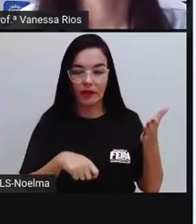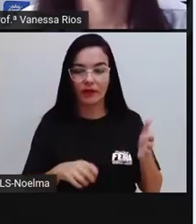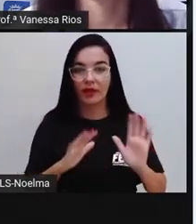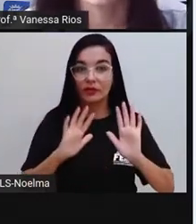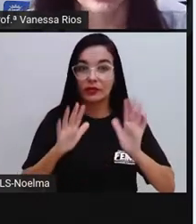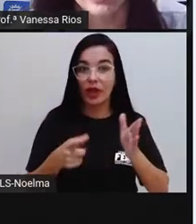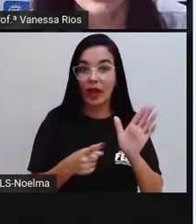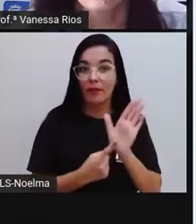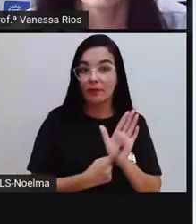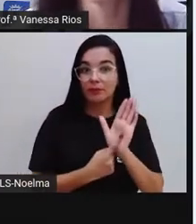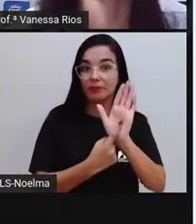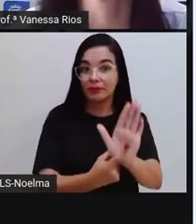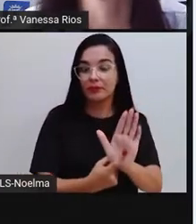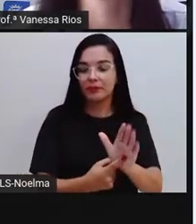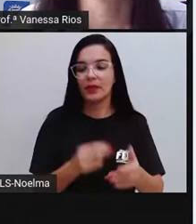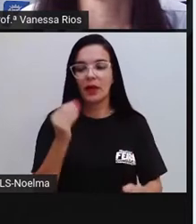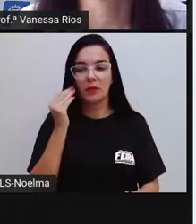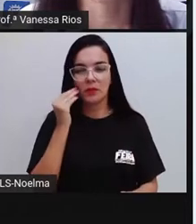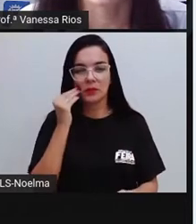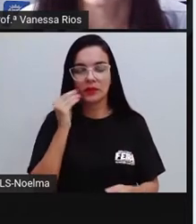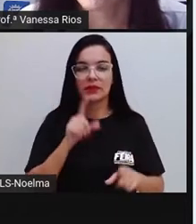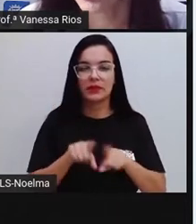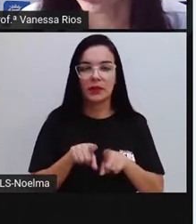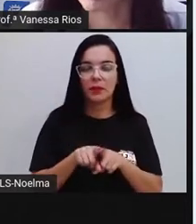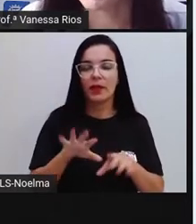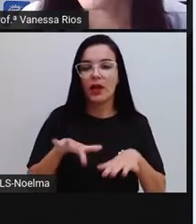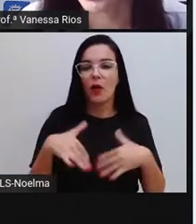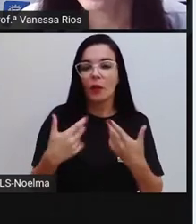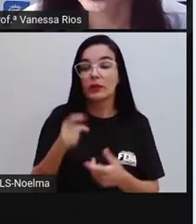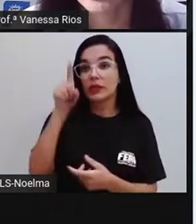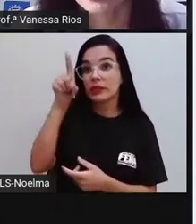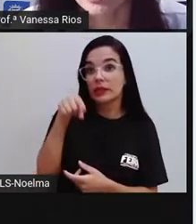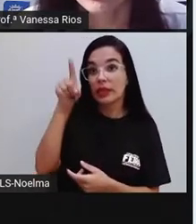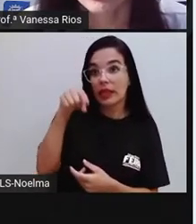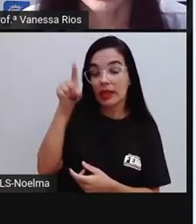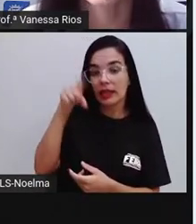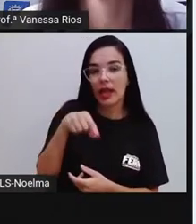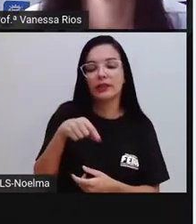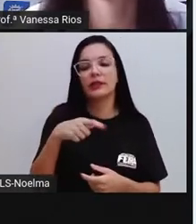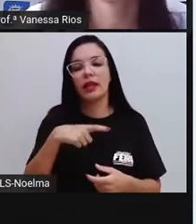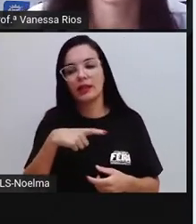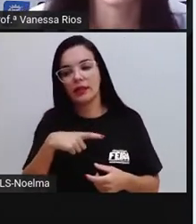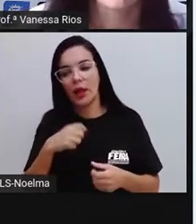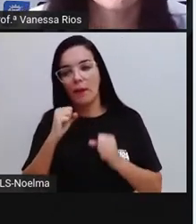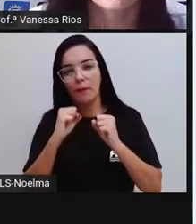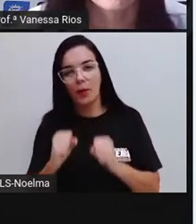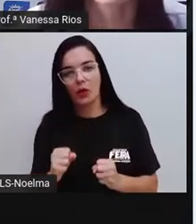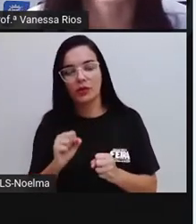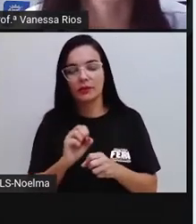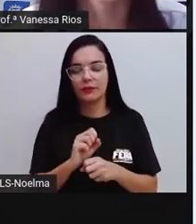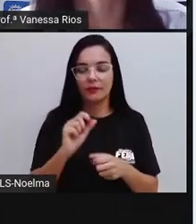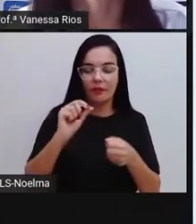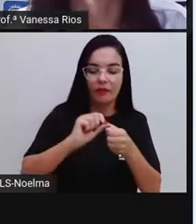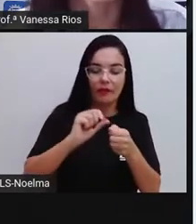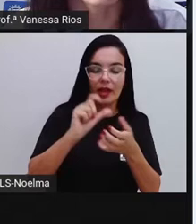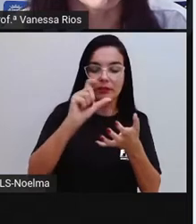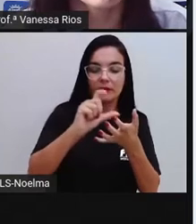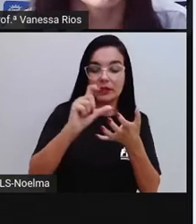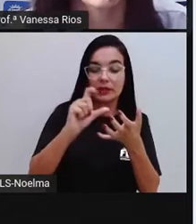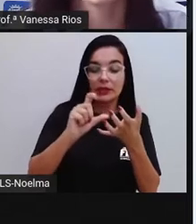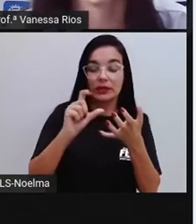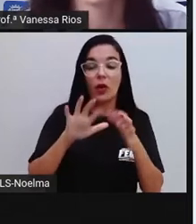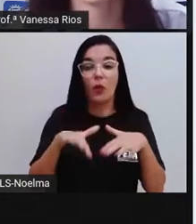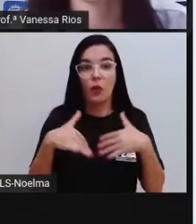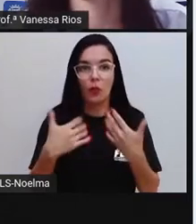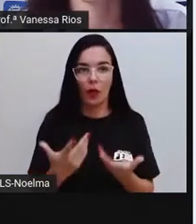identificar onde os sinais gráficos, chamados aí de acentos, né? Eles vão aparecer, em qual sílaba